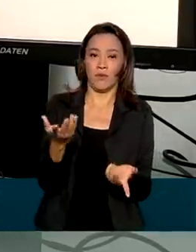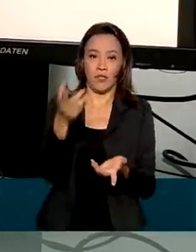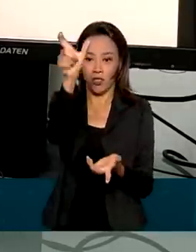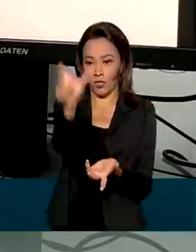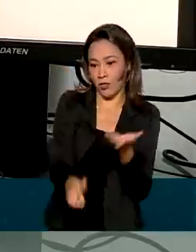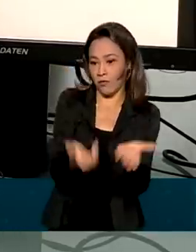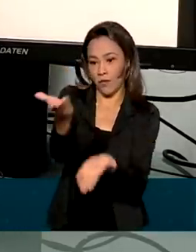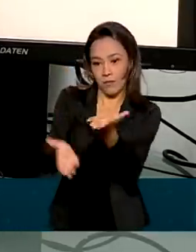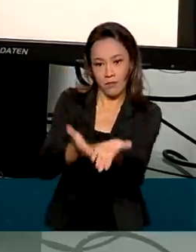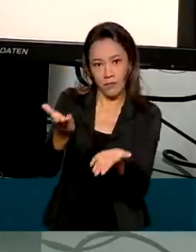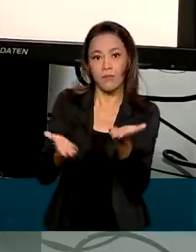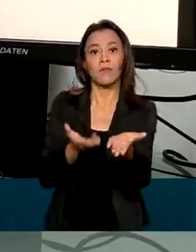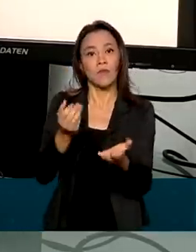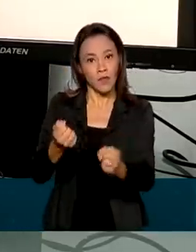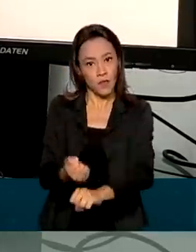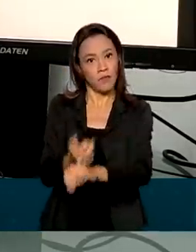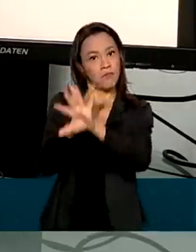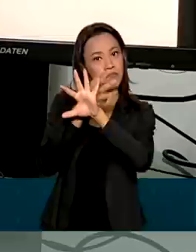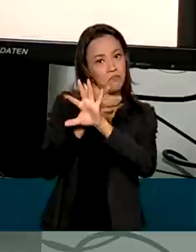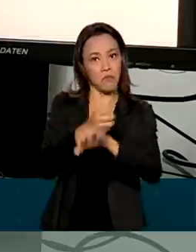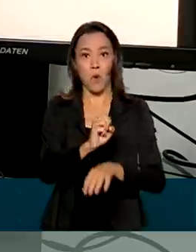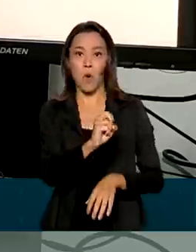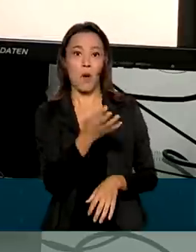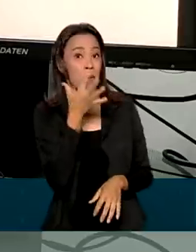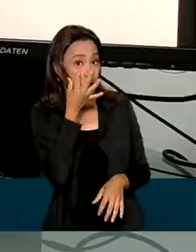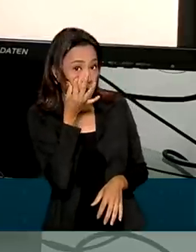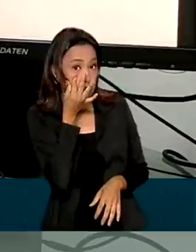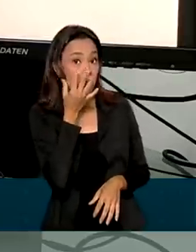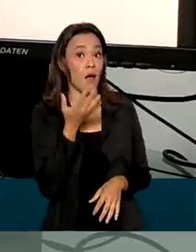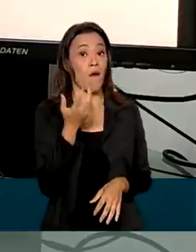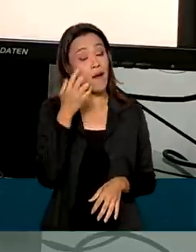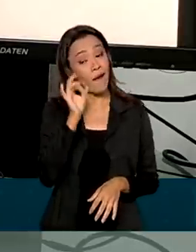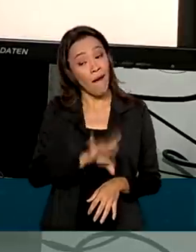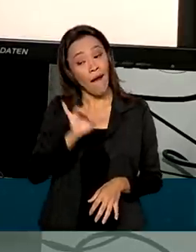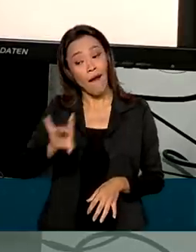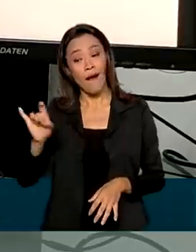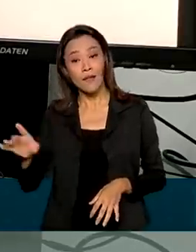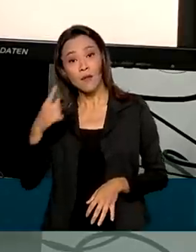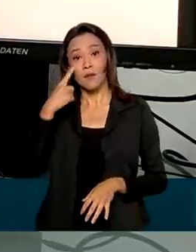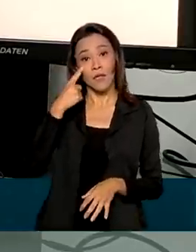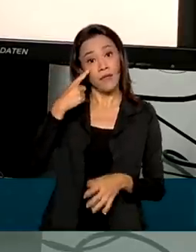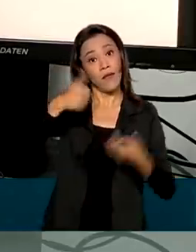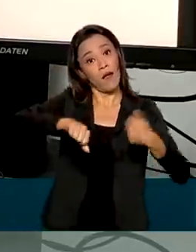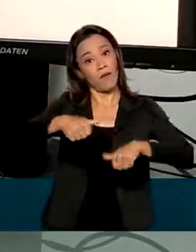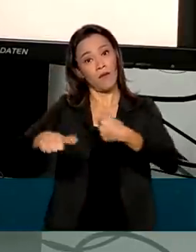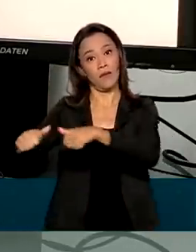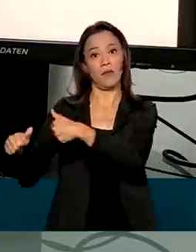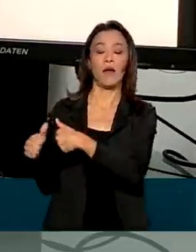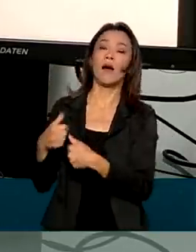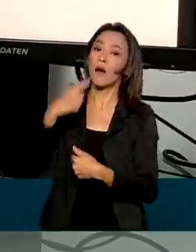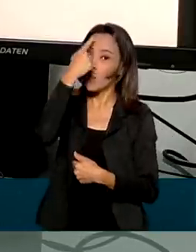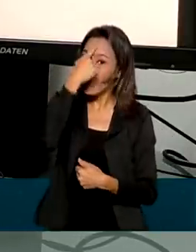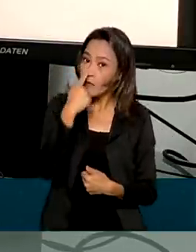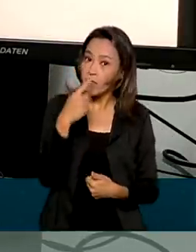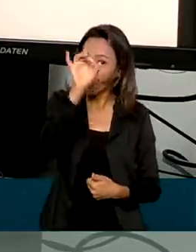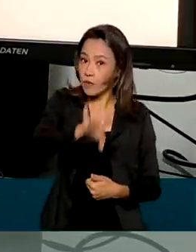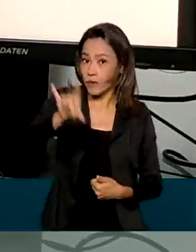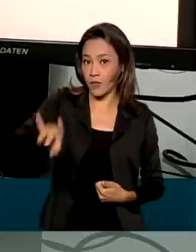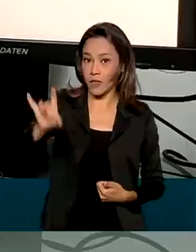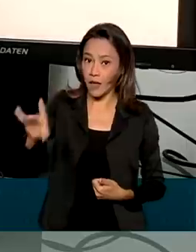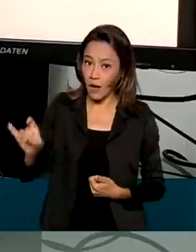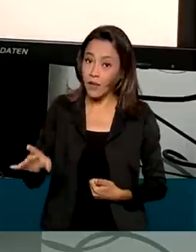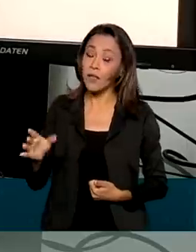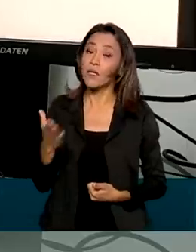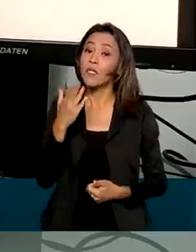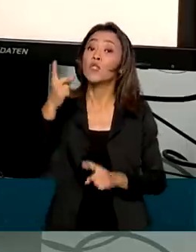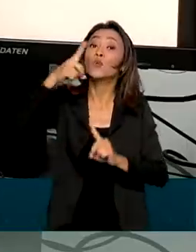teleconsulta, ou um atendimento presencial, ele é analisado caso a caso, dependendo do perfil do paciente e também do tipo de